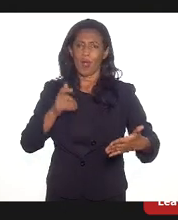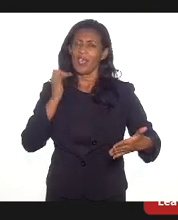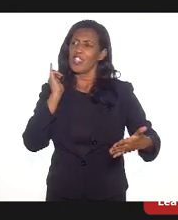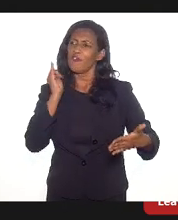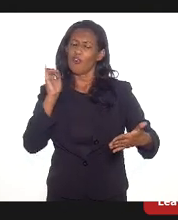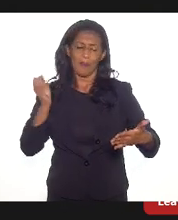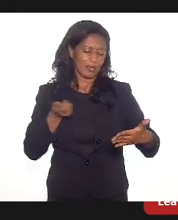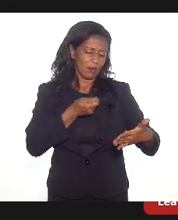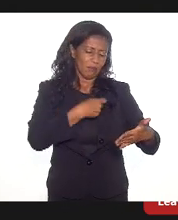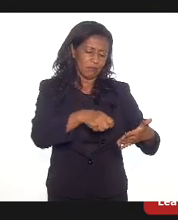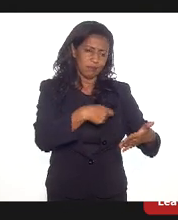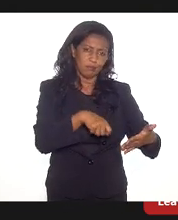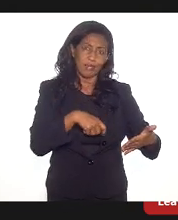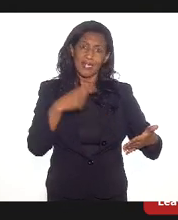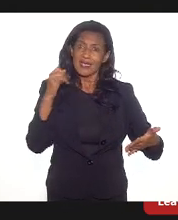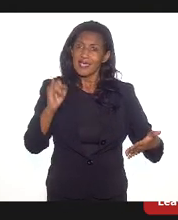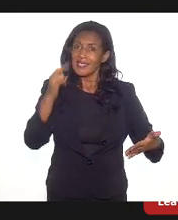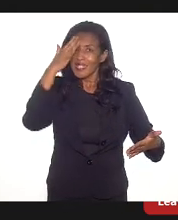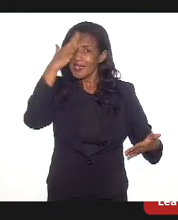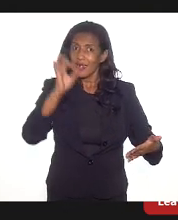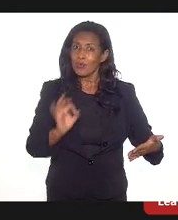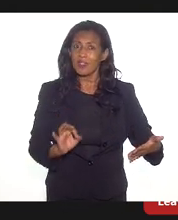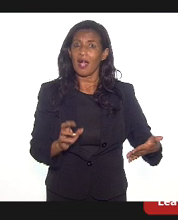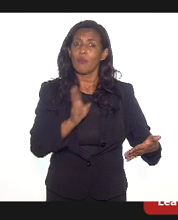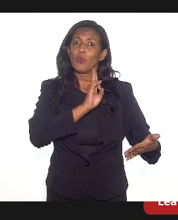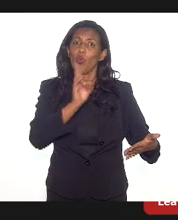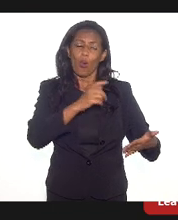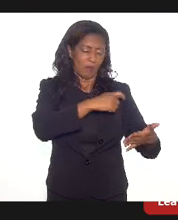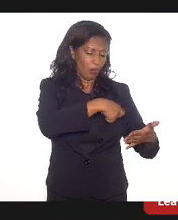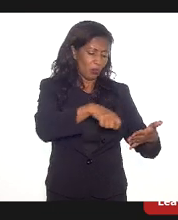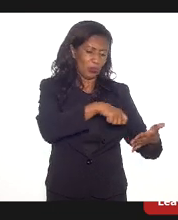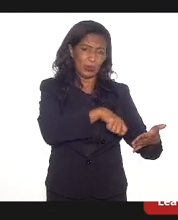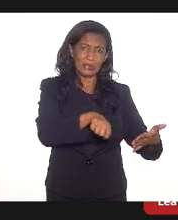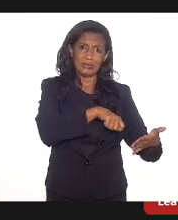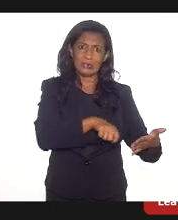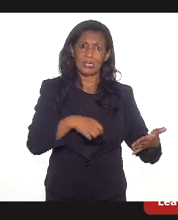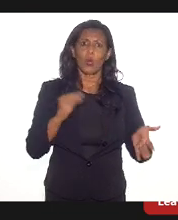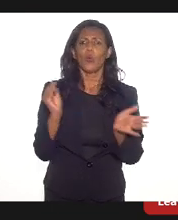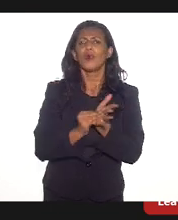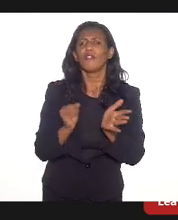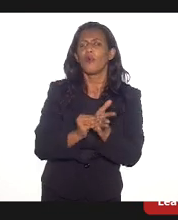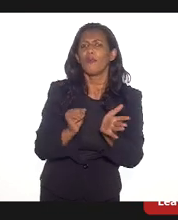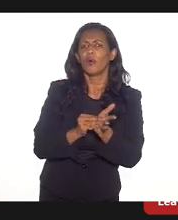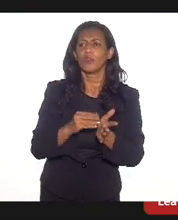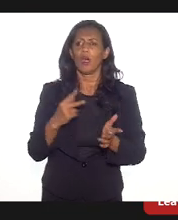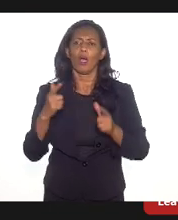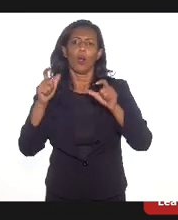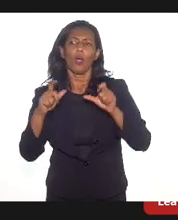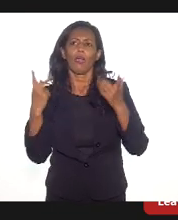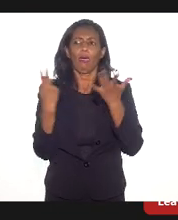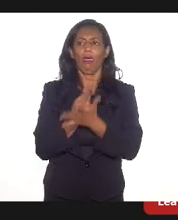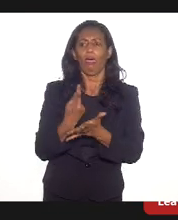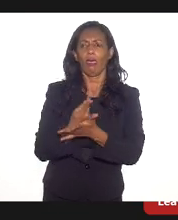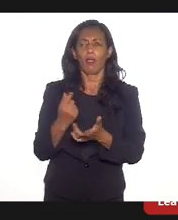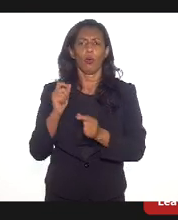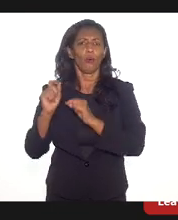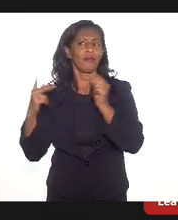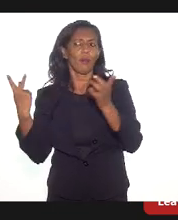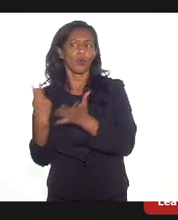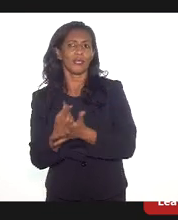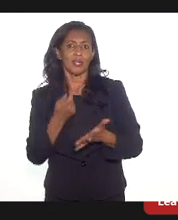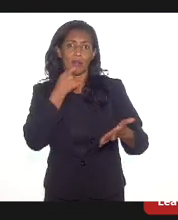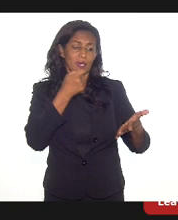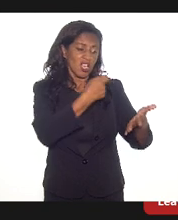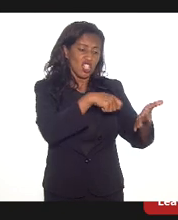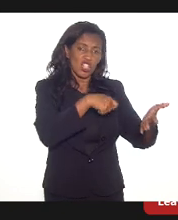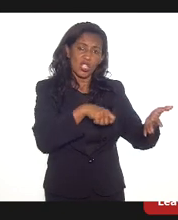souber, por exemplo, escrever o endereço da empresa, o que ficou faltando, qual o erro que aconteceu ali, se ele não souber, vai dar